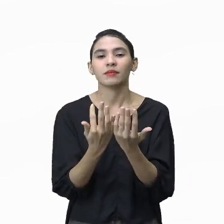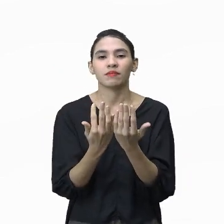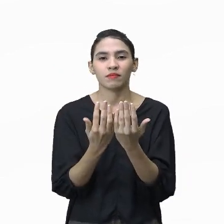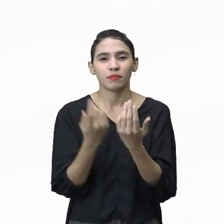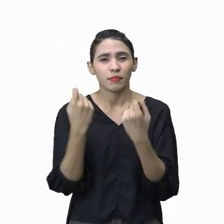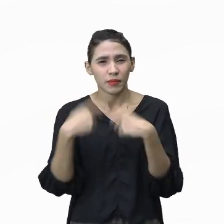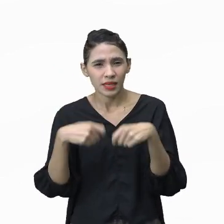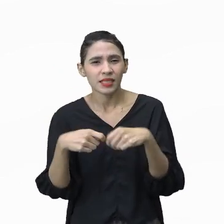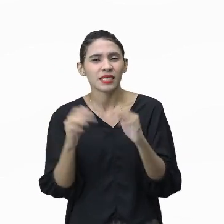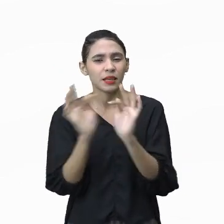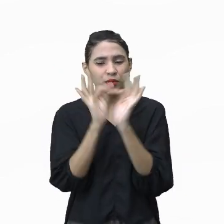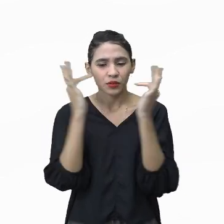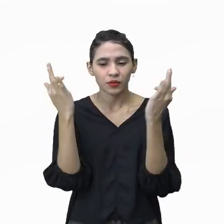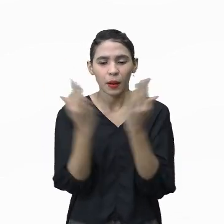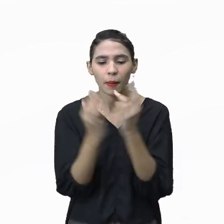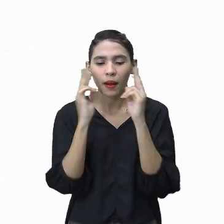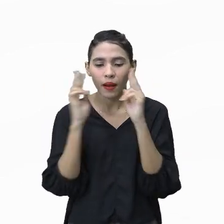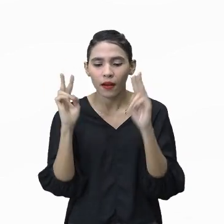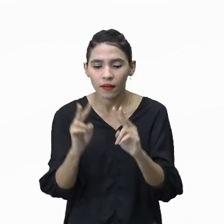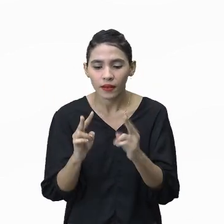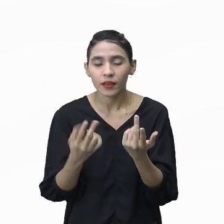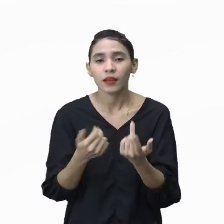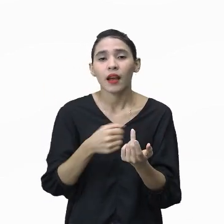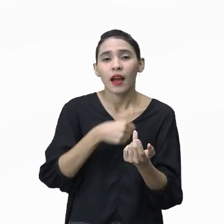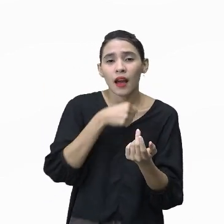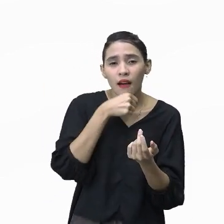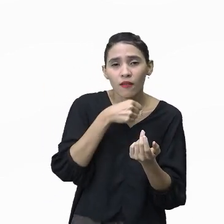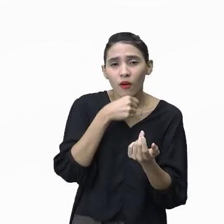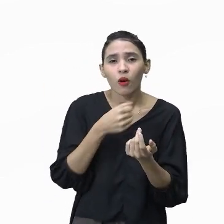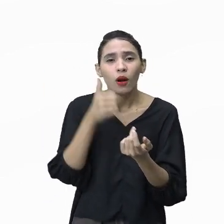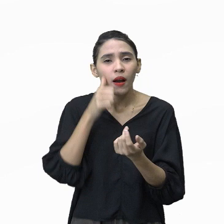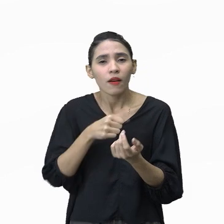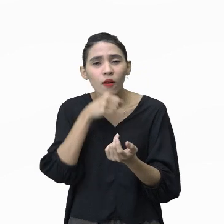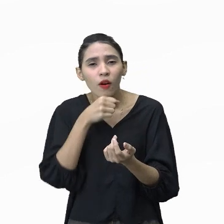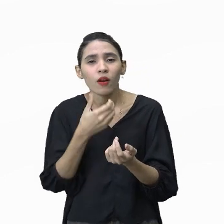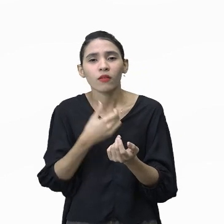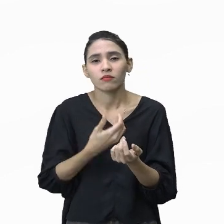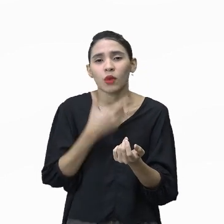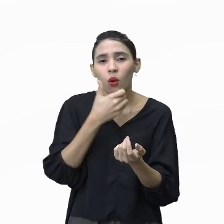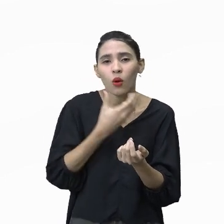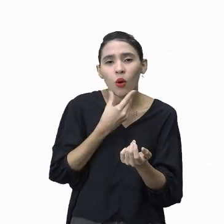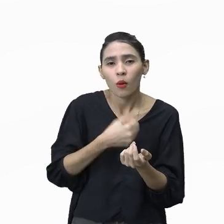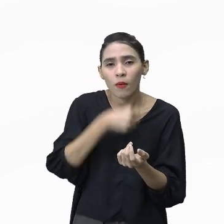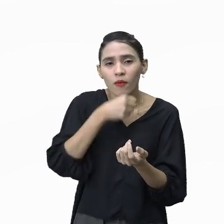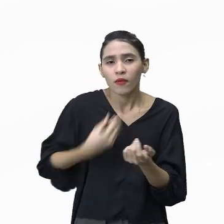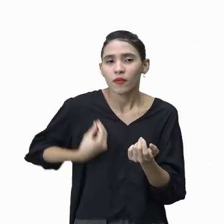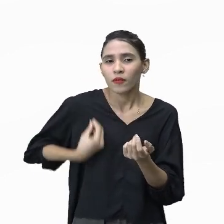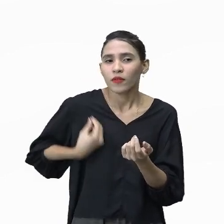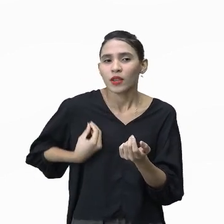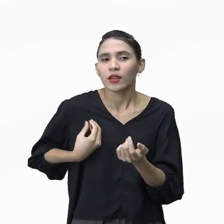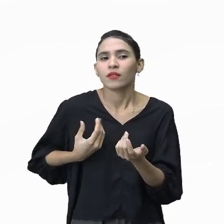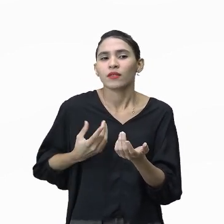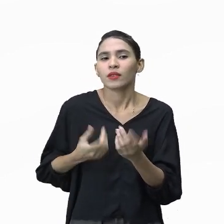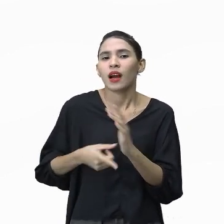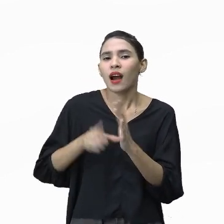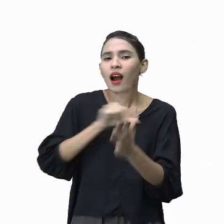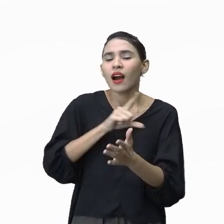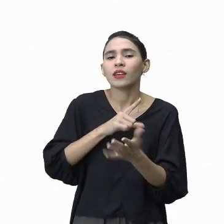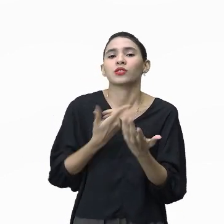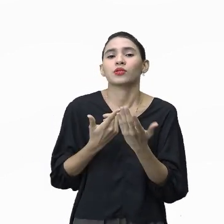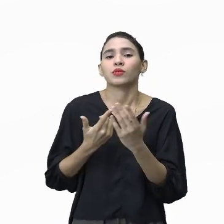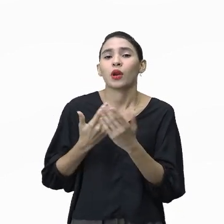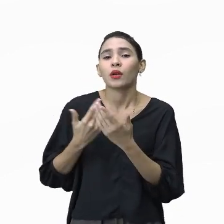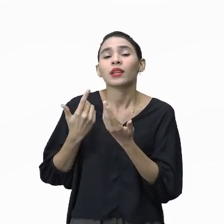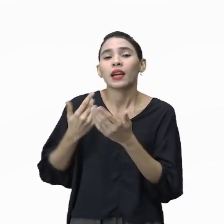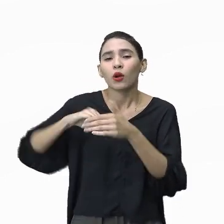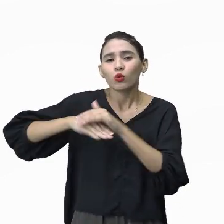genealógica, de onde ah, os nossos avós, os nossos pais vieram, de onde certos costumes que nossa casa tem, de onde